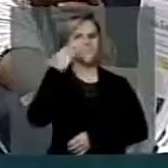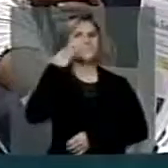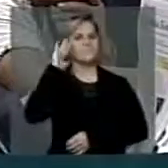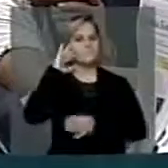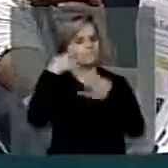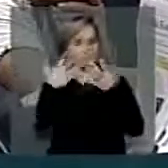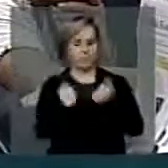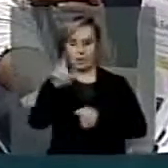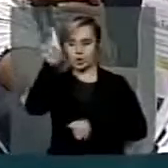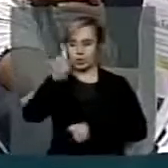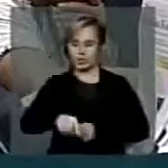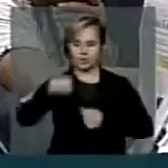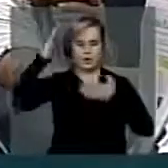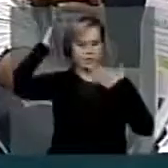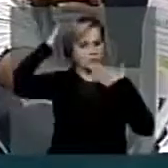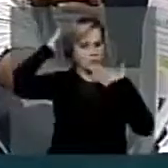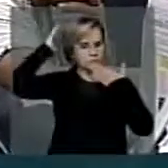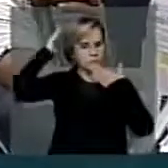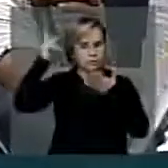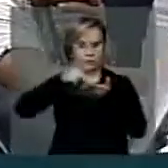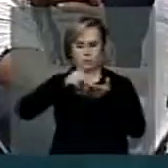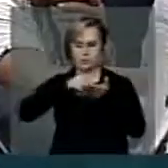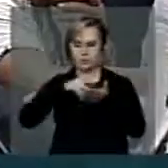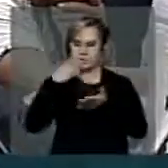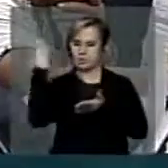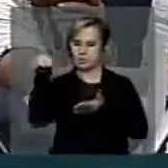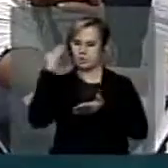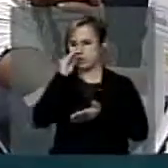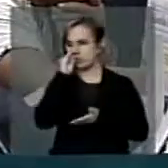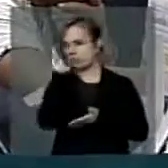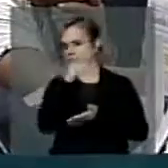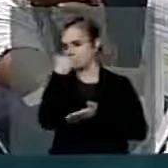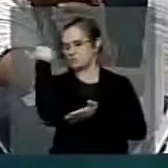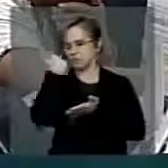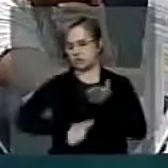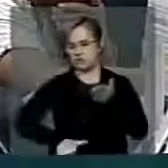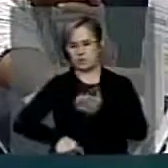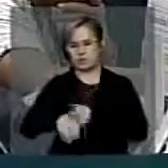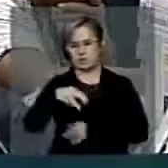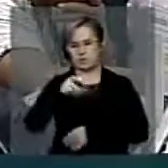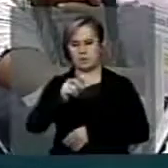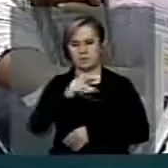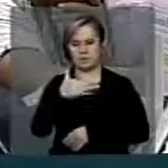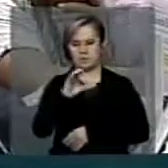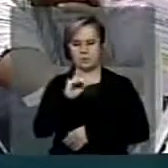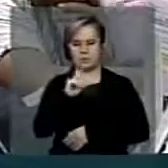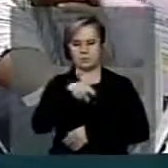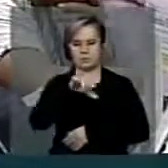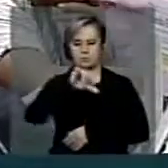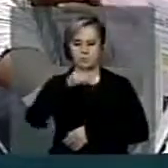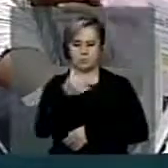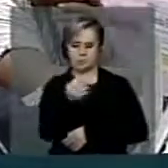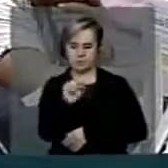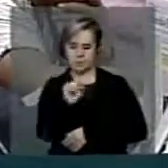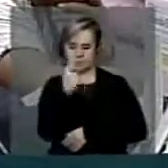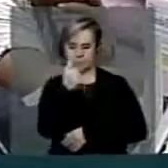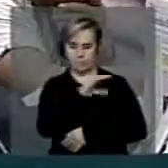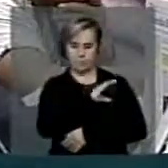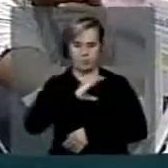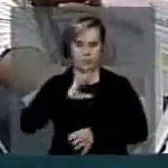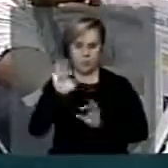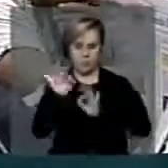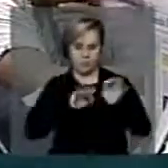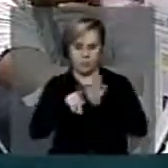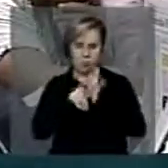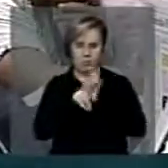os direitos dos índios tinham sido desrespeitados. Em março de 68, uma comissão organizada pelo